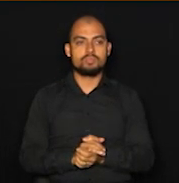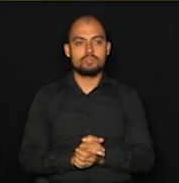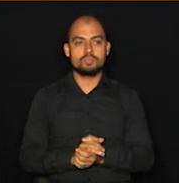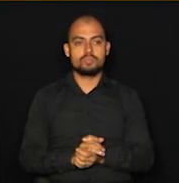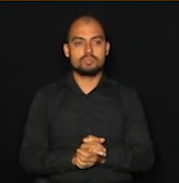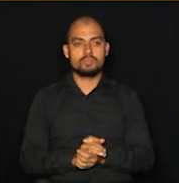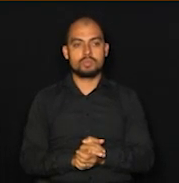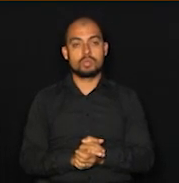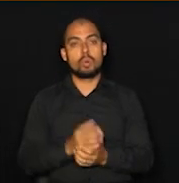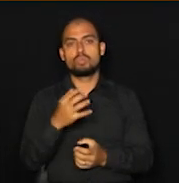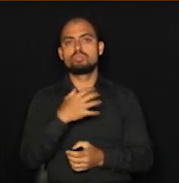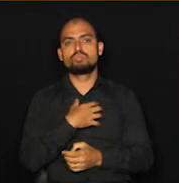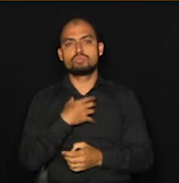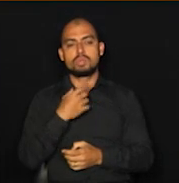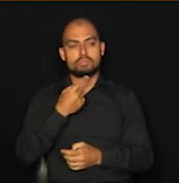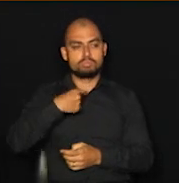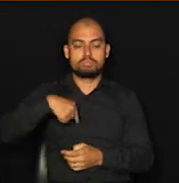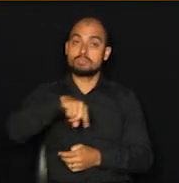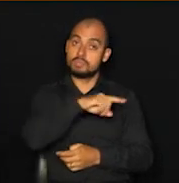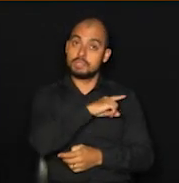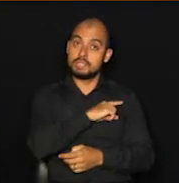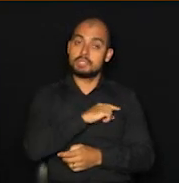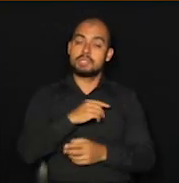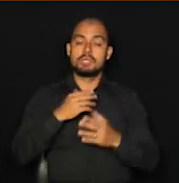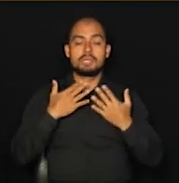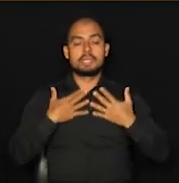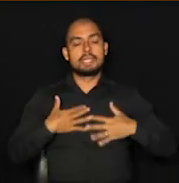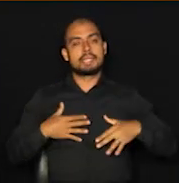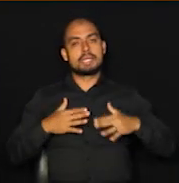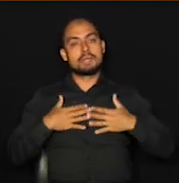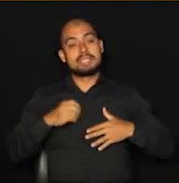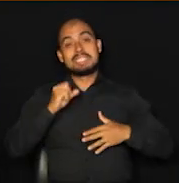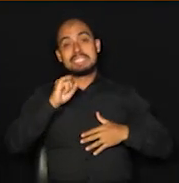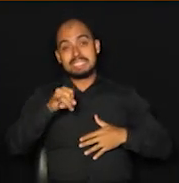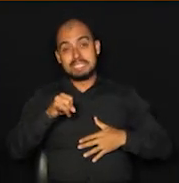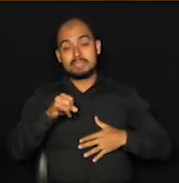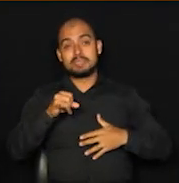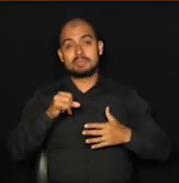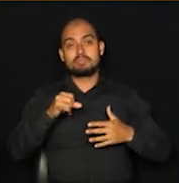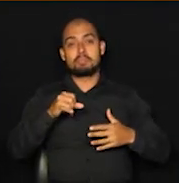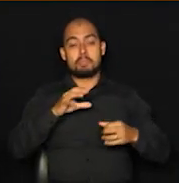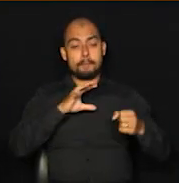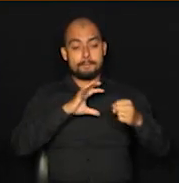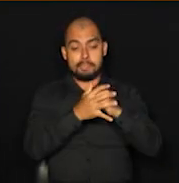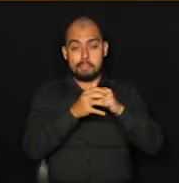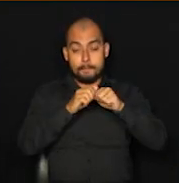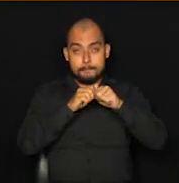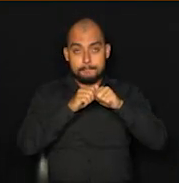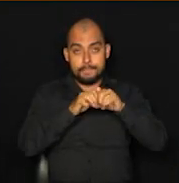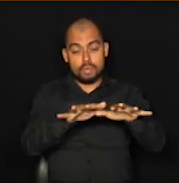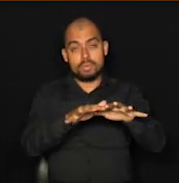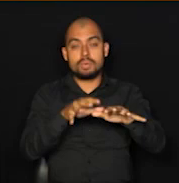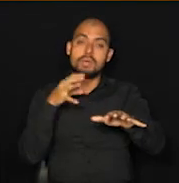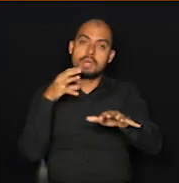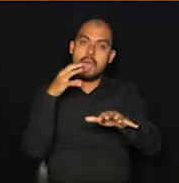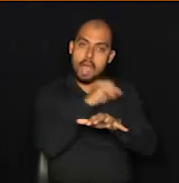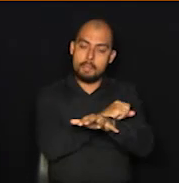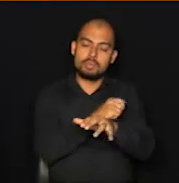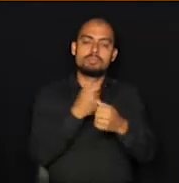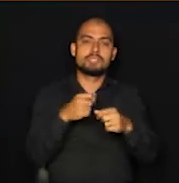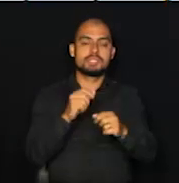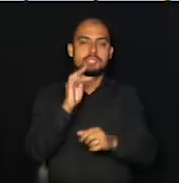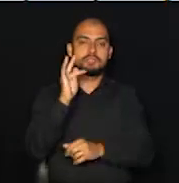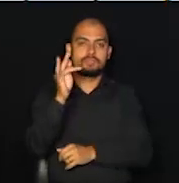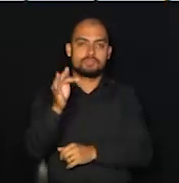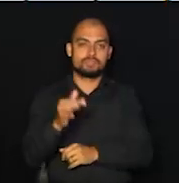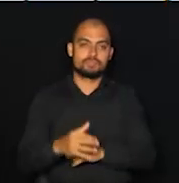De modo que a gente possa ter tranquilidade se eventualmente tivermos que fazer algum movimento de recuperar no futuro.